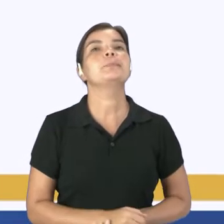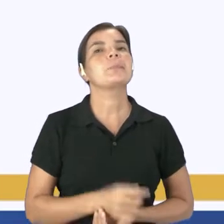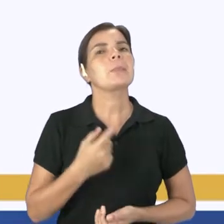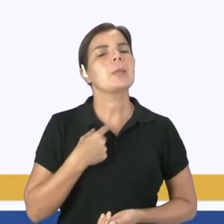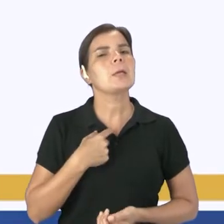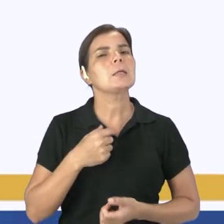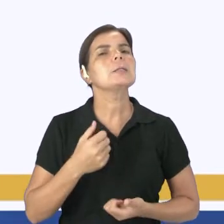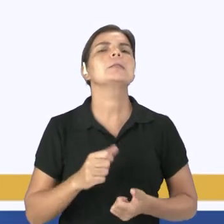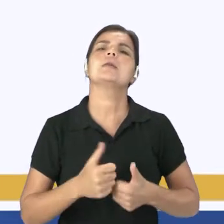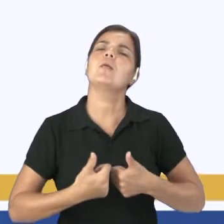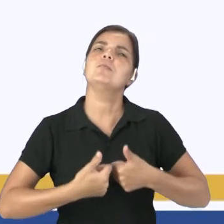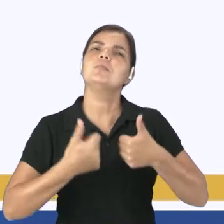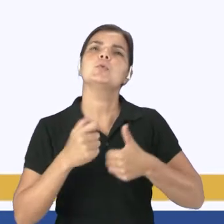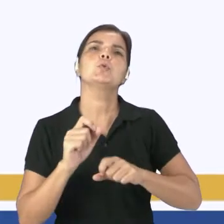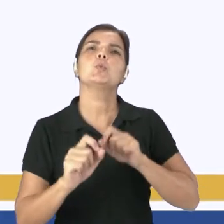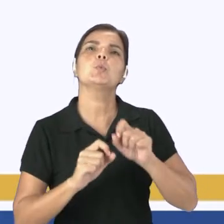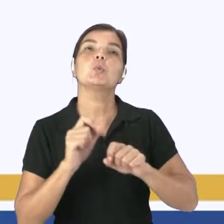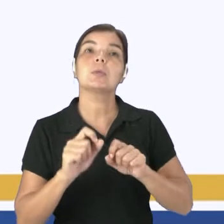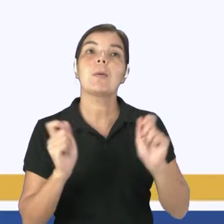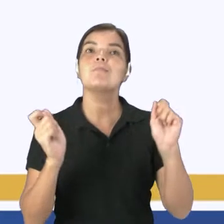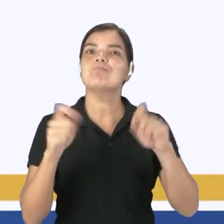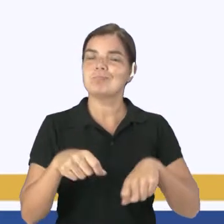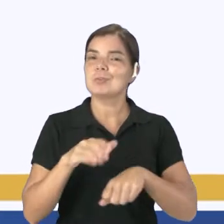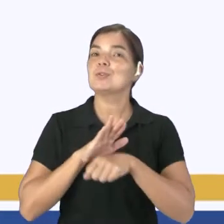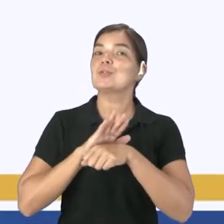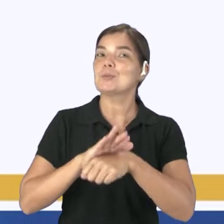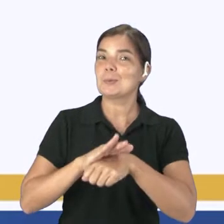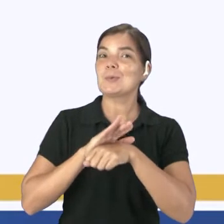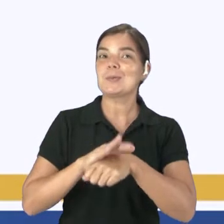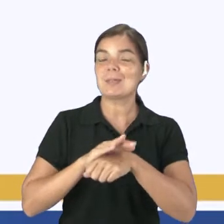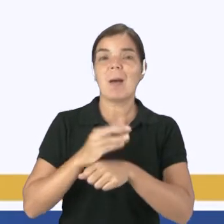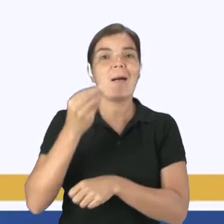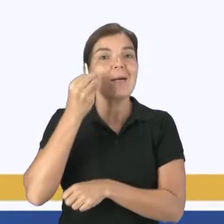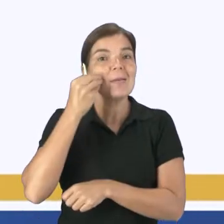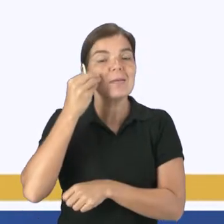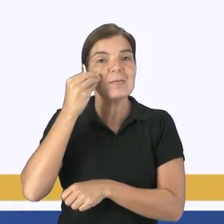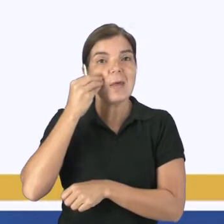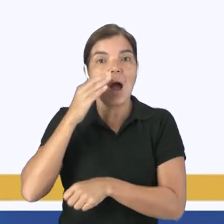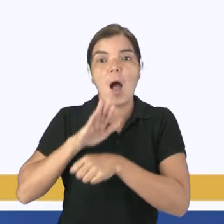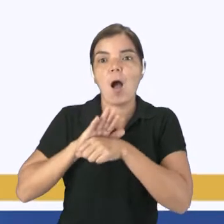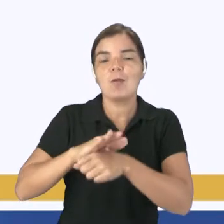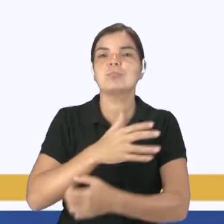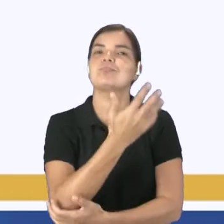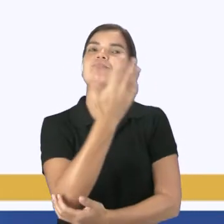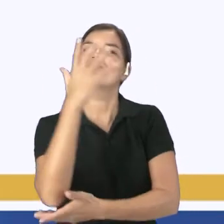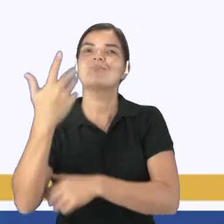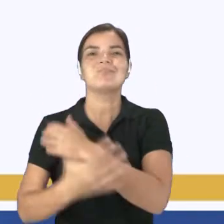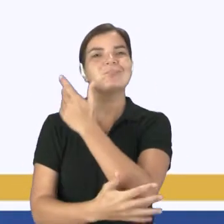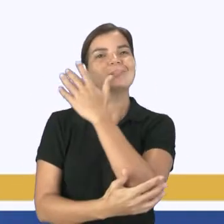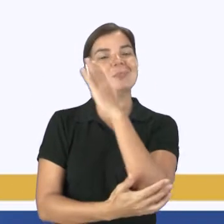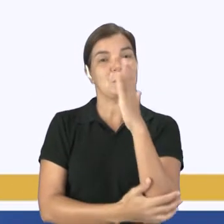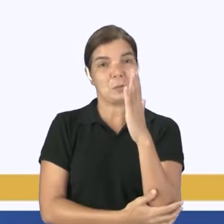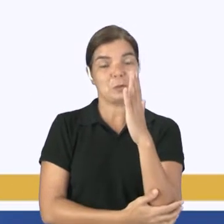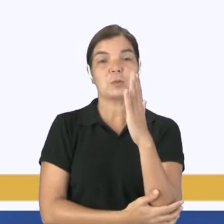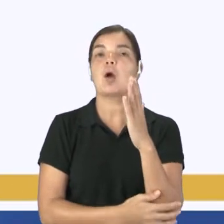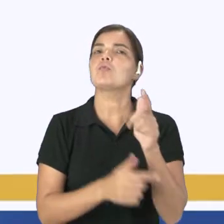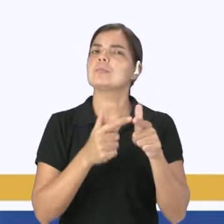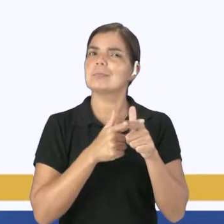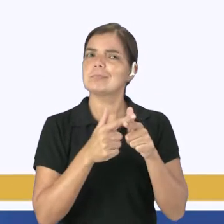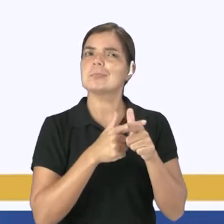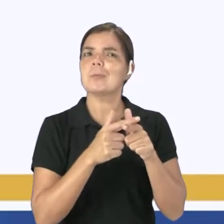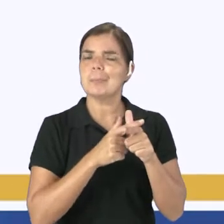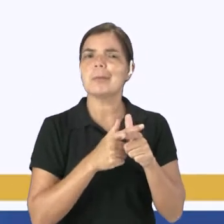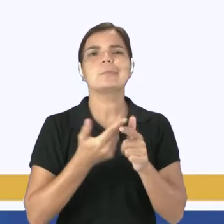positivas seriam ações que poderiam ser feitas para tentar recuperar algumas das consequências geradas pelas ações